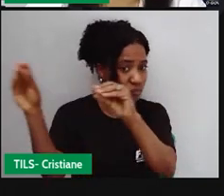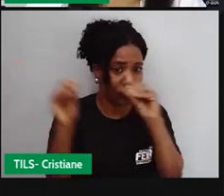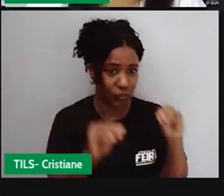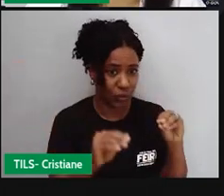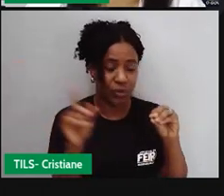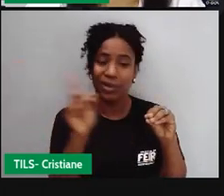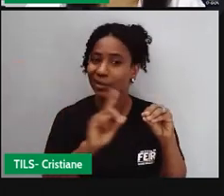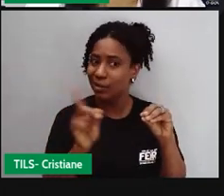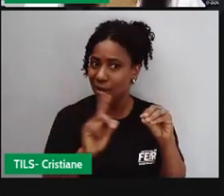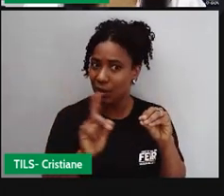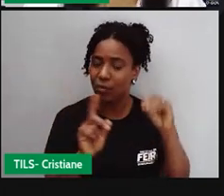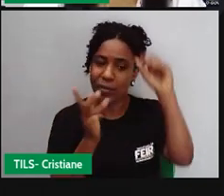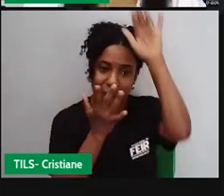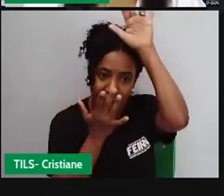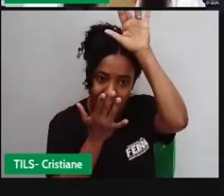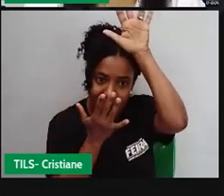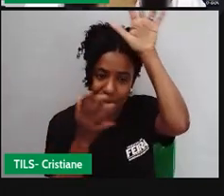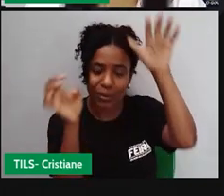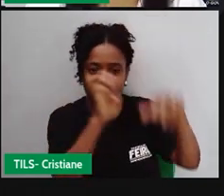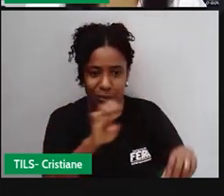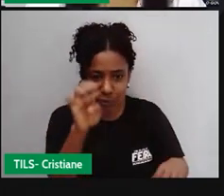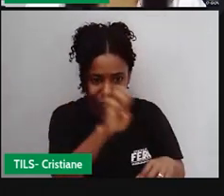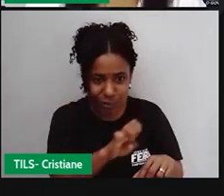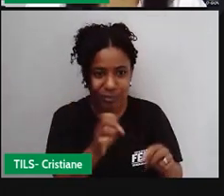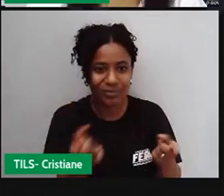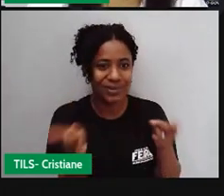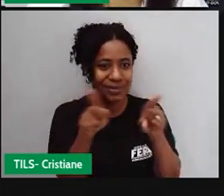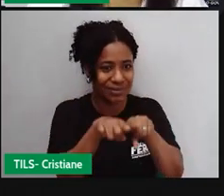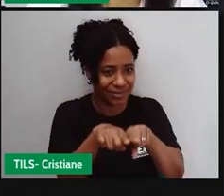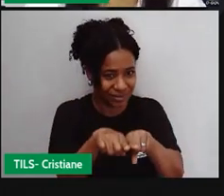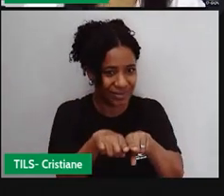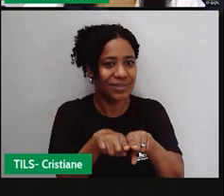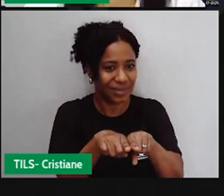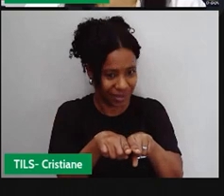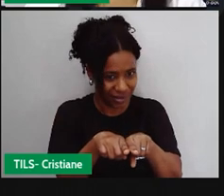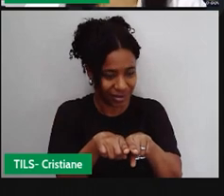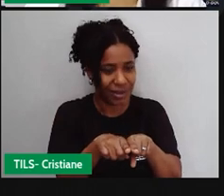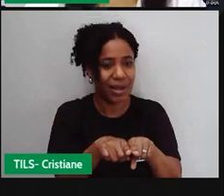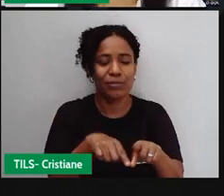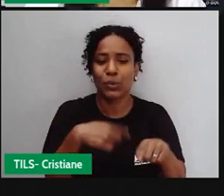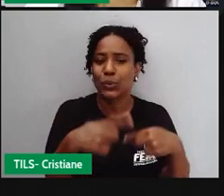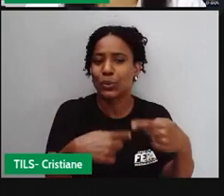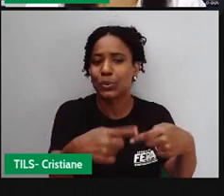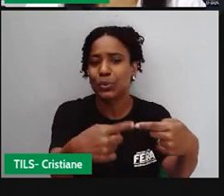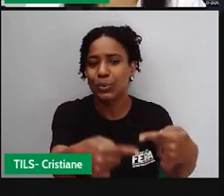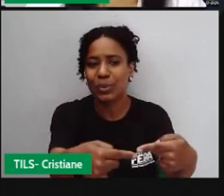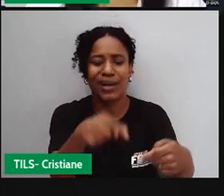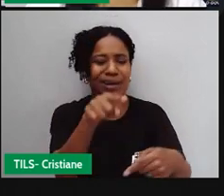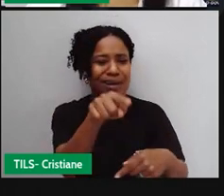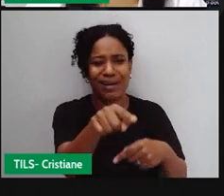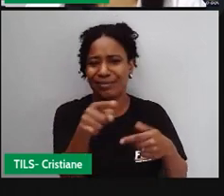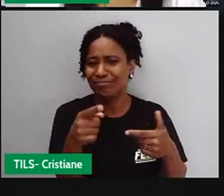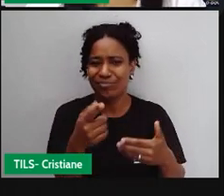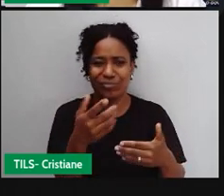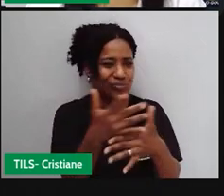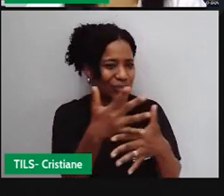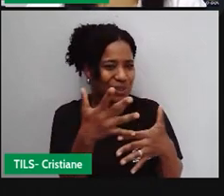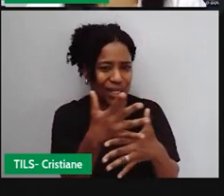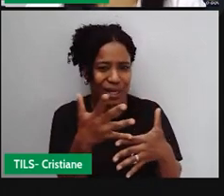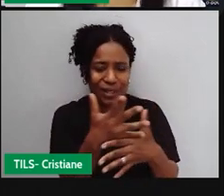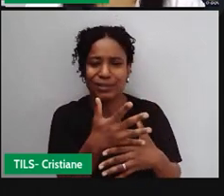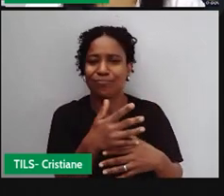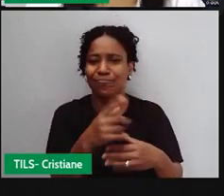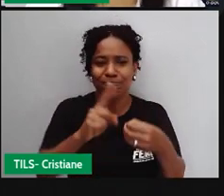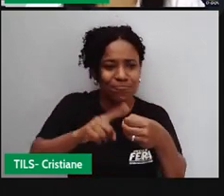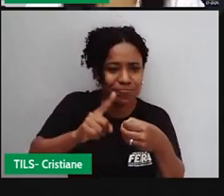também os indígenas, que viviam condições ruins, né? Às vezes, nas cidades, nos lugares onde já estavam